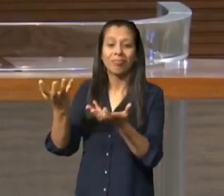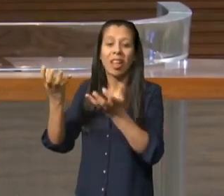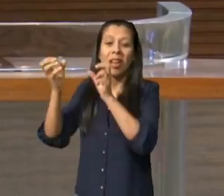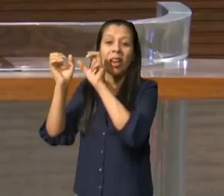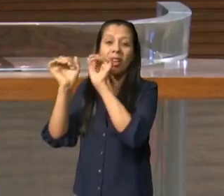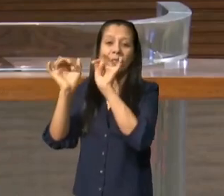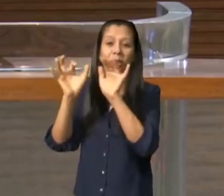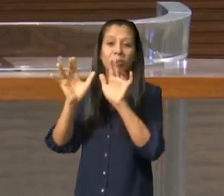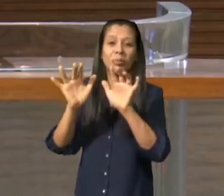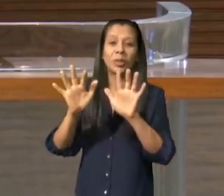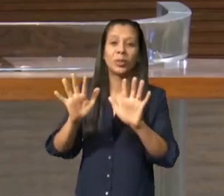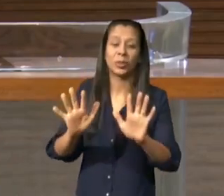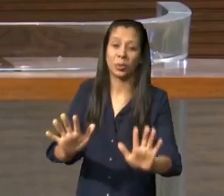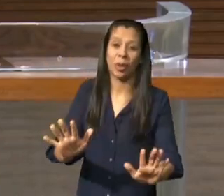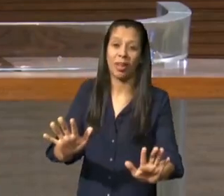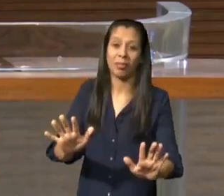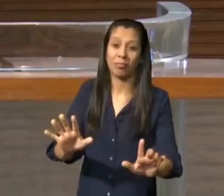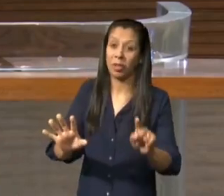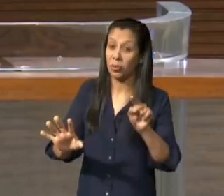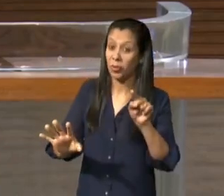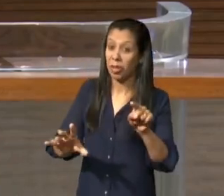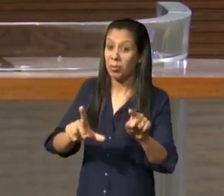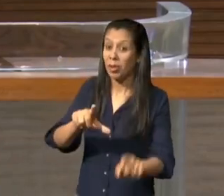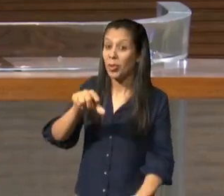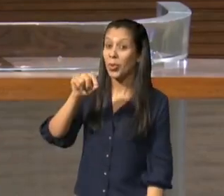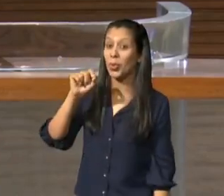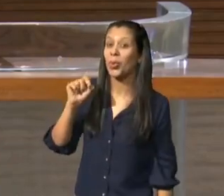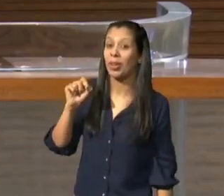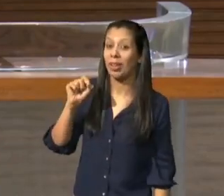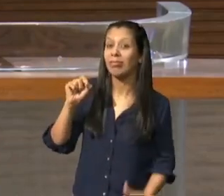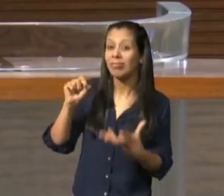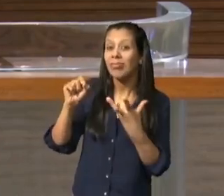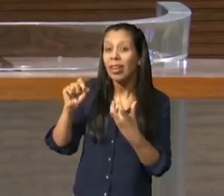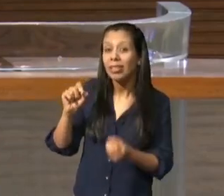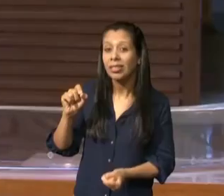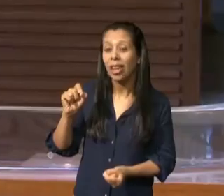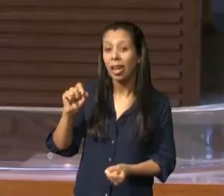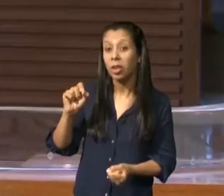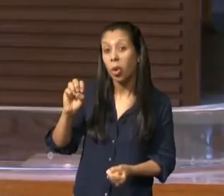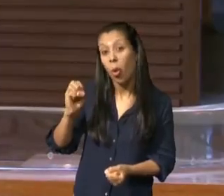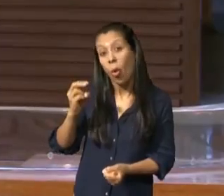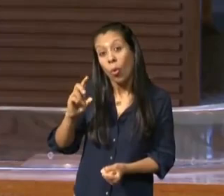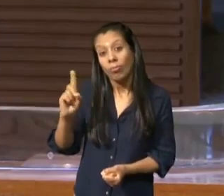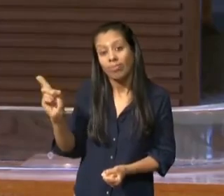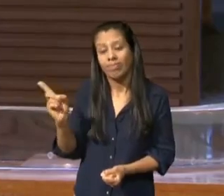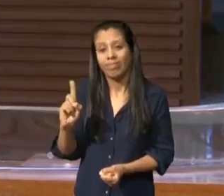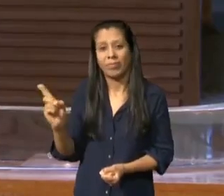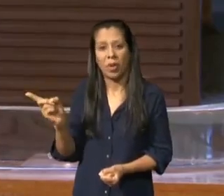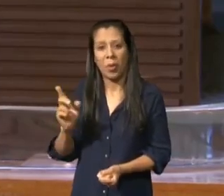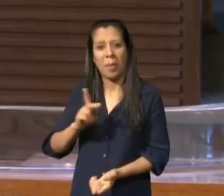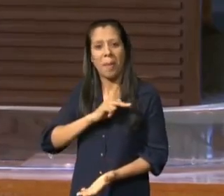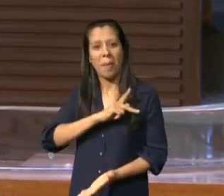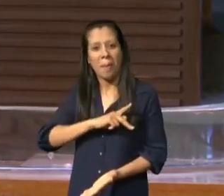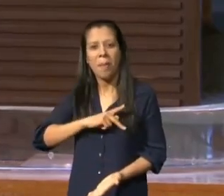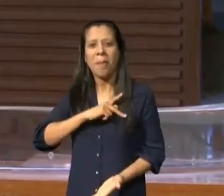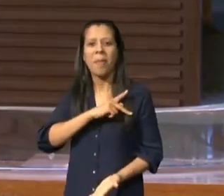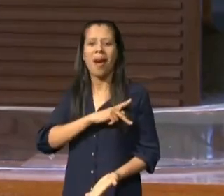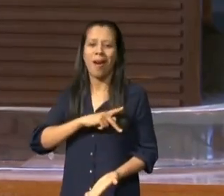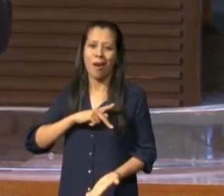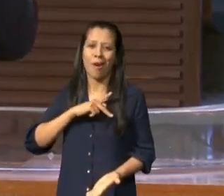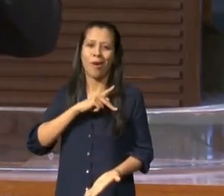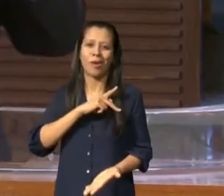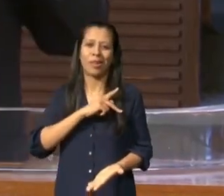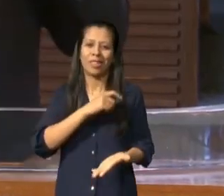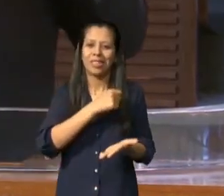-la por isso como apóstolo Paulo colocou que nós possamos estar